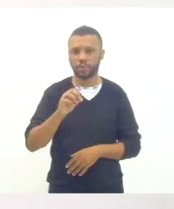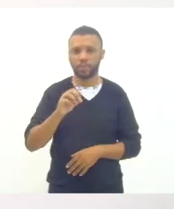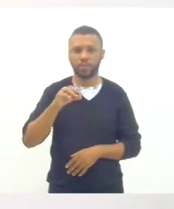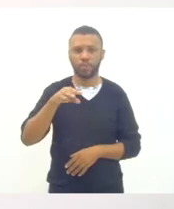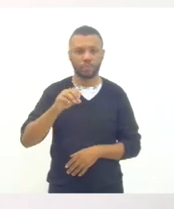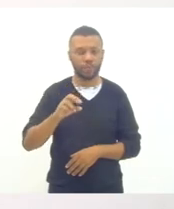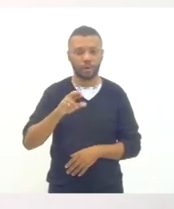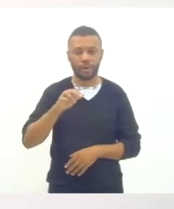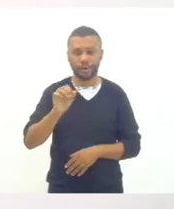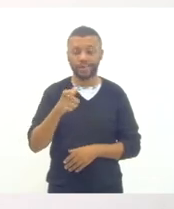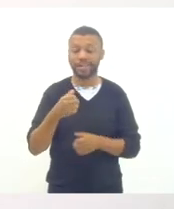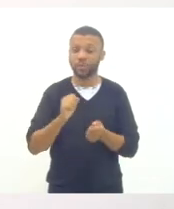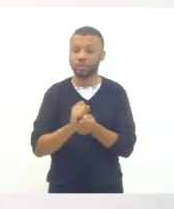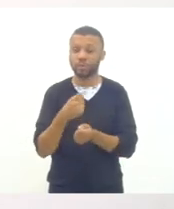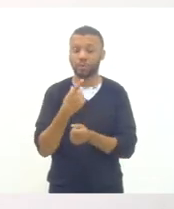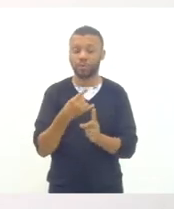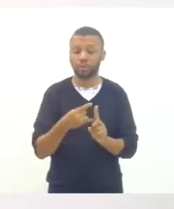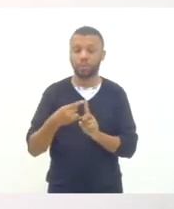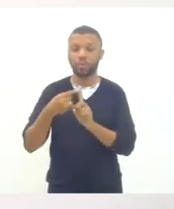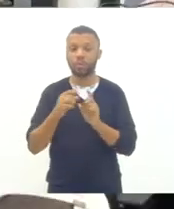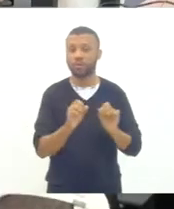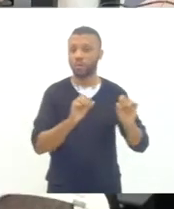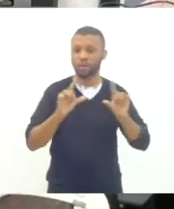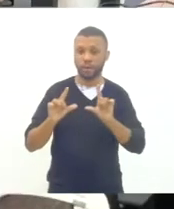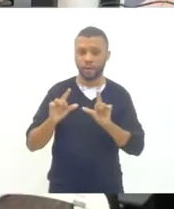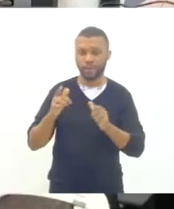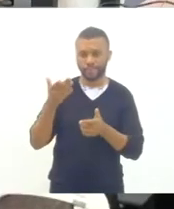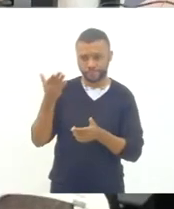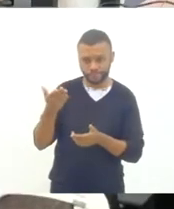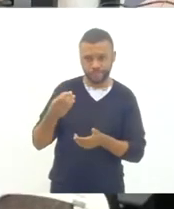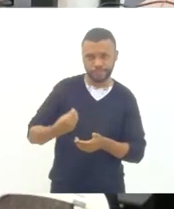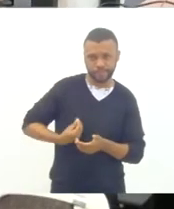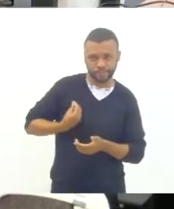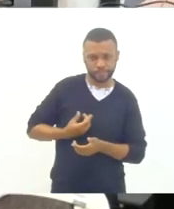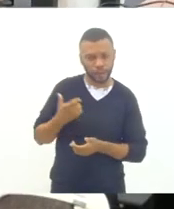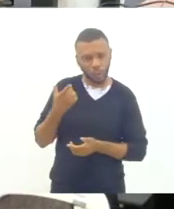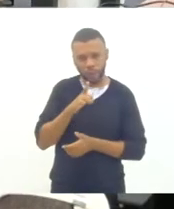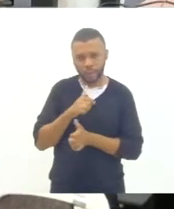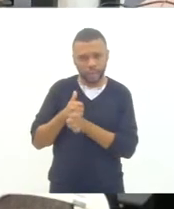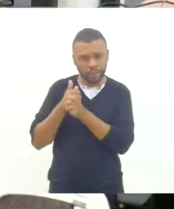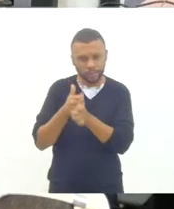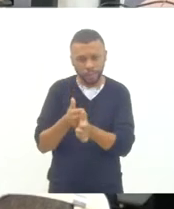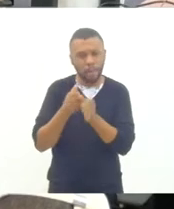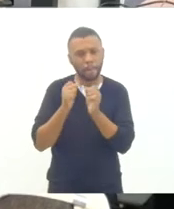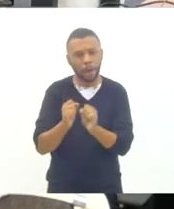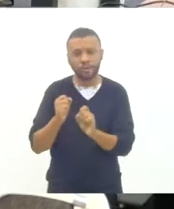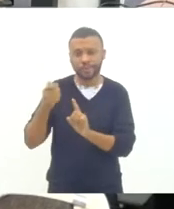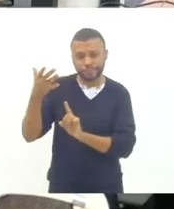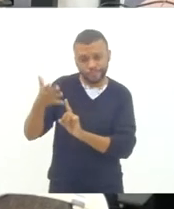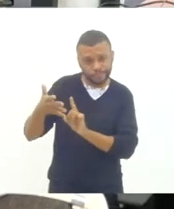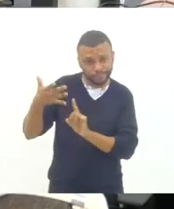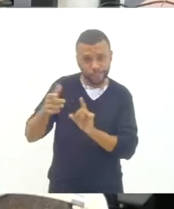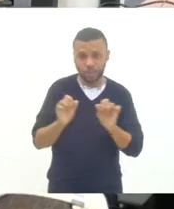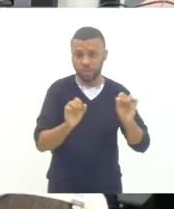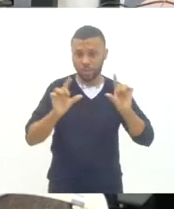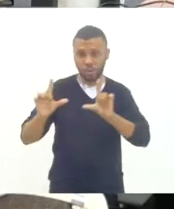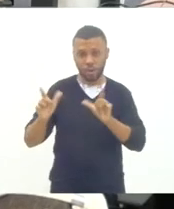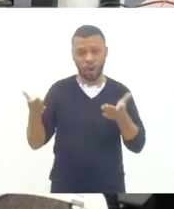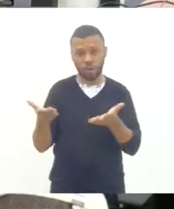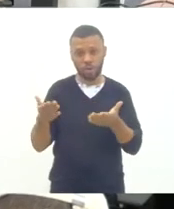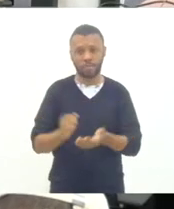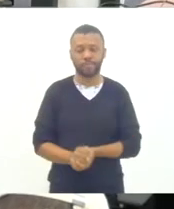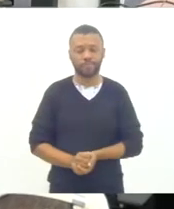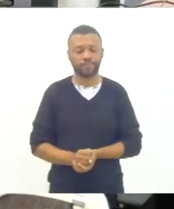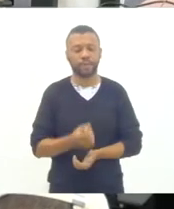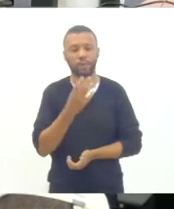online. Pedro ainda está aí? Está aí. Pedro, está nos ouvindo? Pode fazer uso da palavra agora. Então, assim, bom